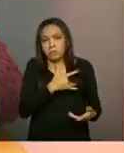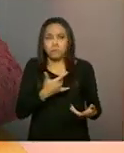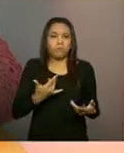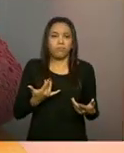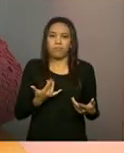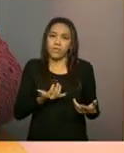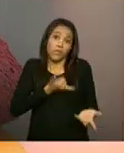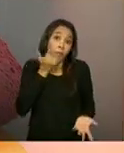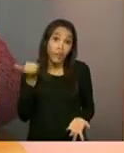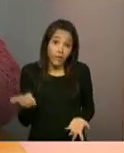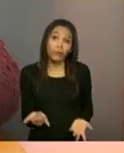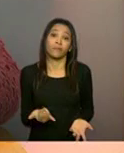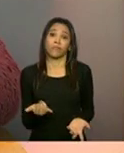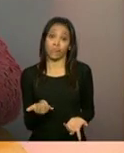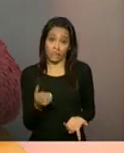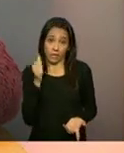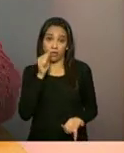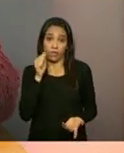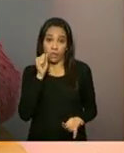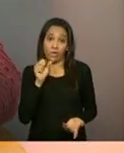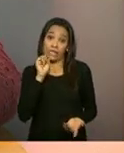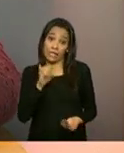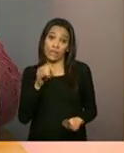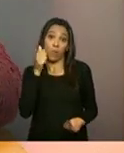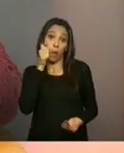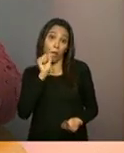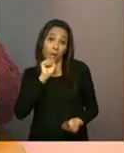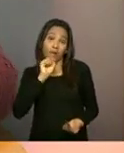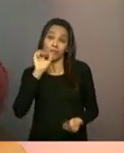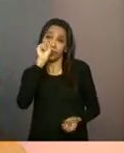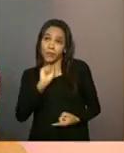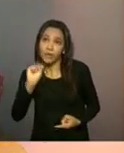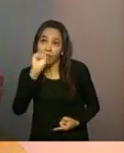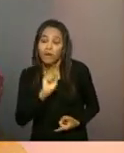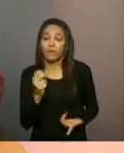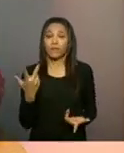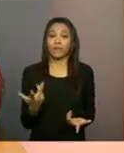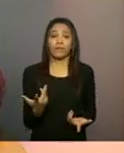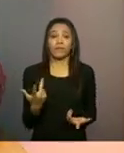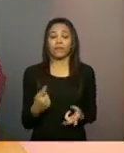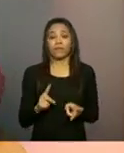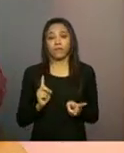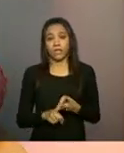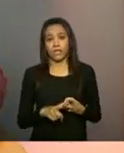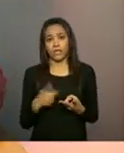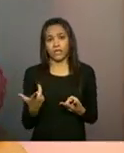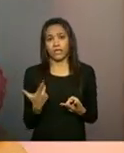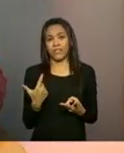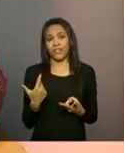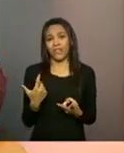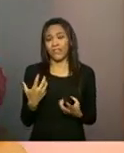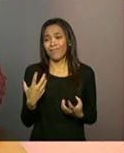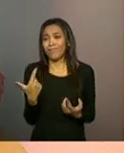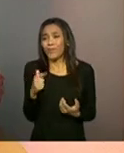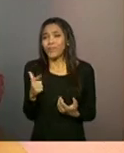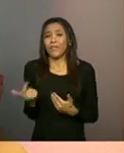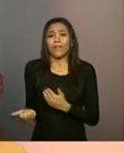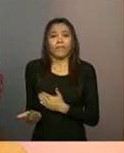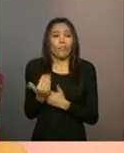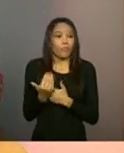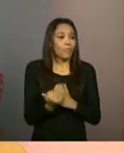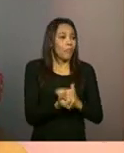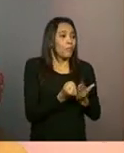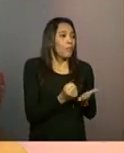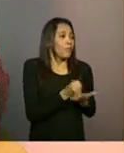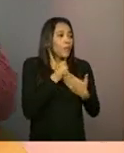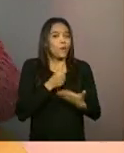dependendo de todo o aporte que essa mulher tivesse, se ela for uma mãe solteira, enfim, vivenciar processos que a fragilizam, ela vai precisar